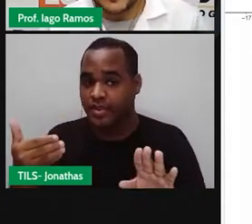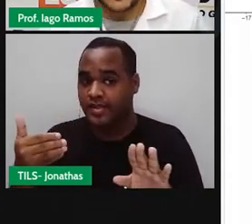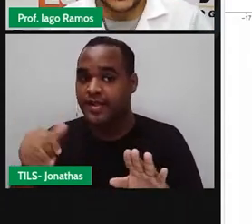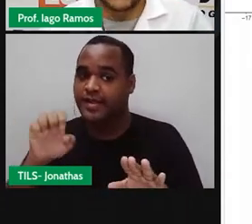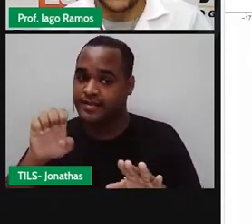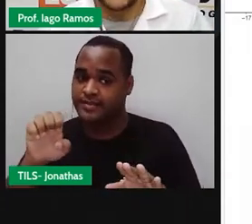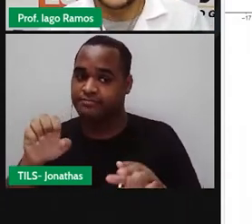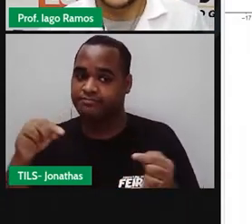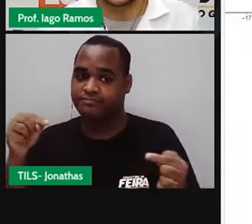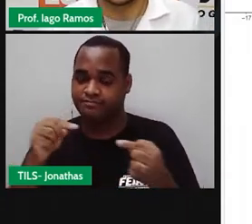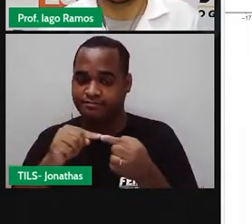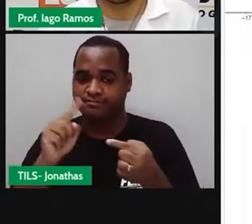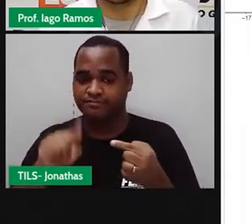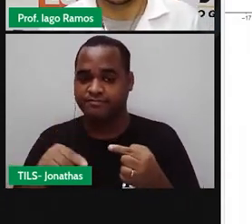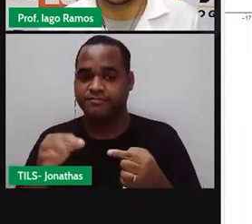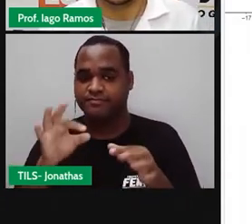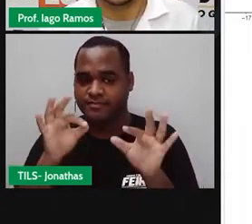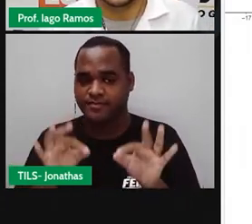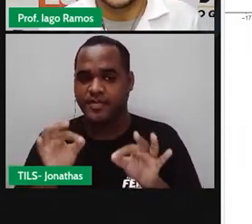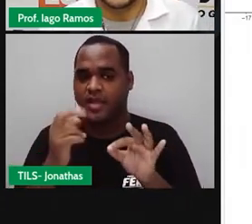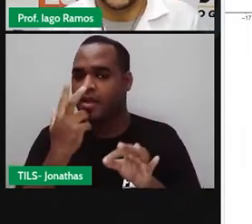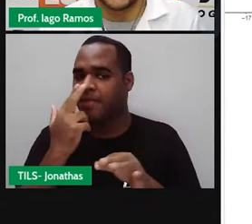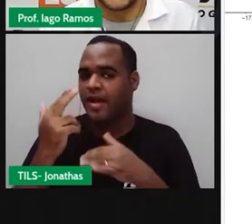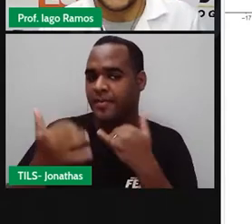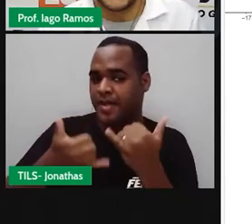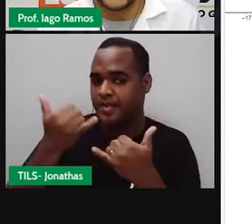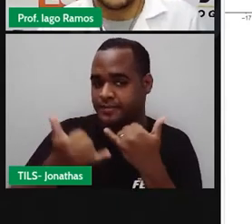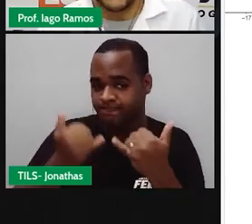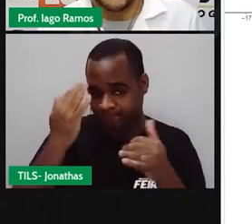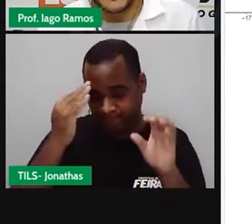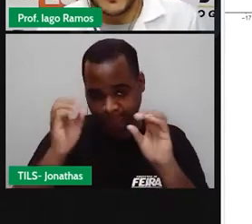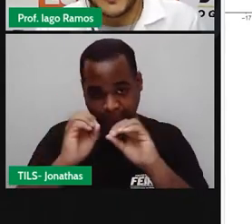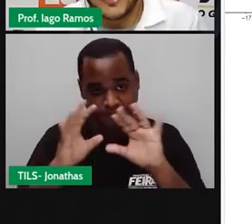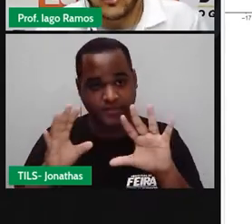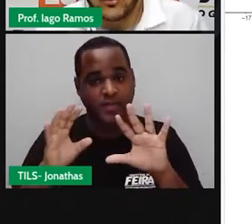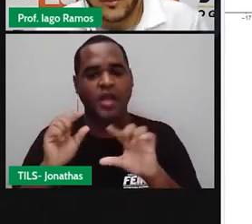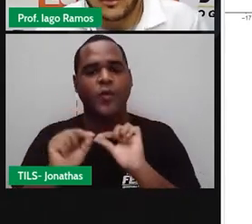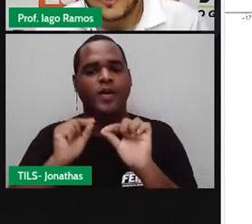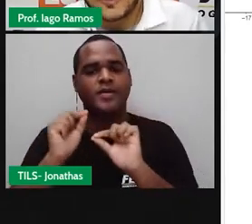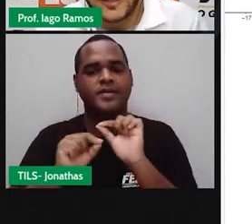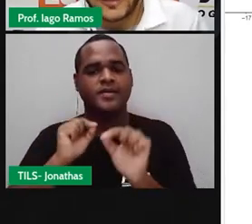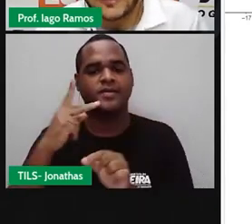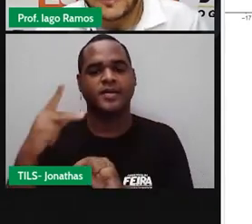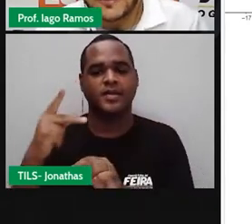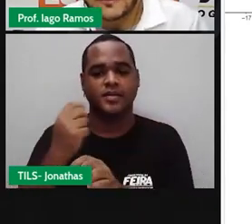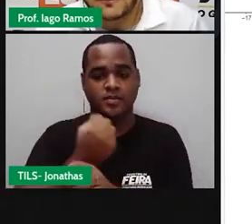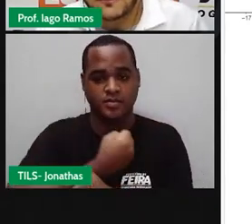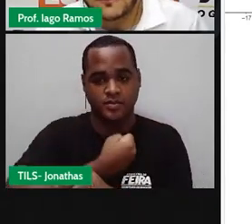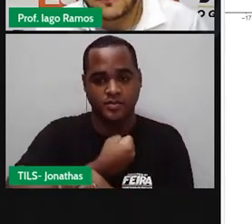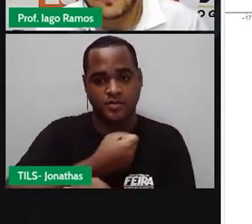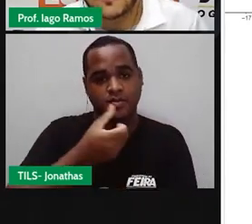Beleza? Então, eu vou fazer aqui a brincadeirinha com você. Ó. Vou pegar aqui o número seis.